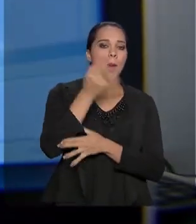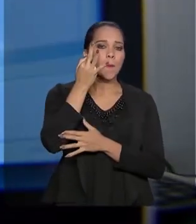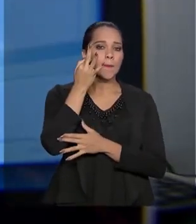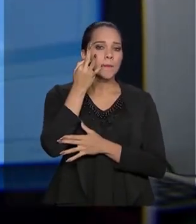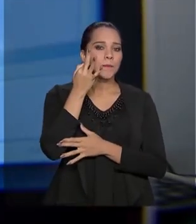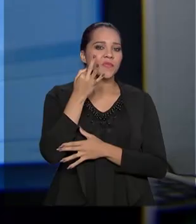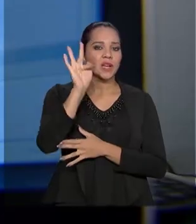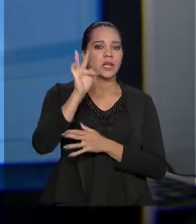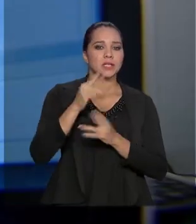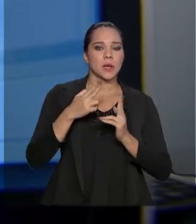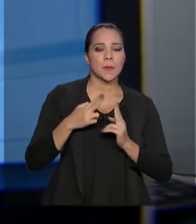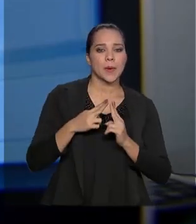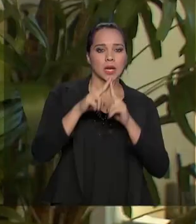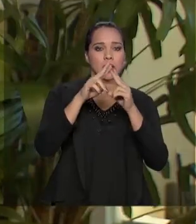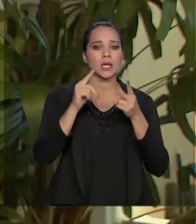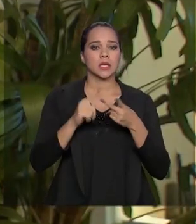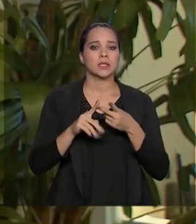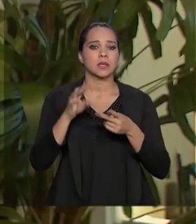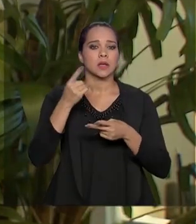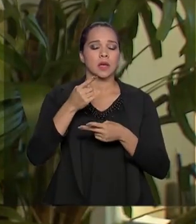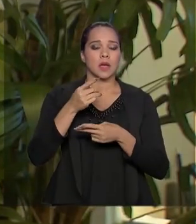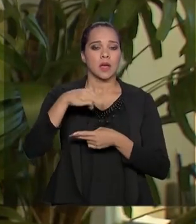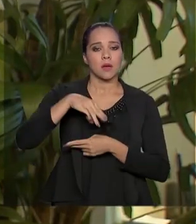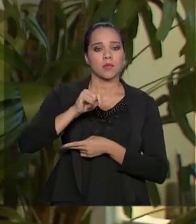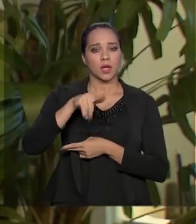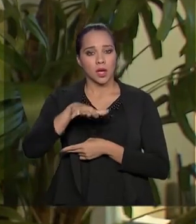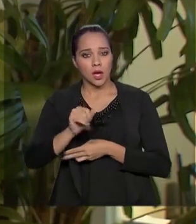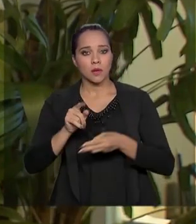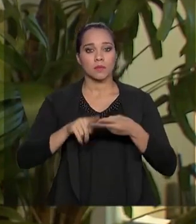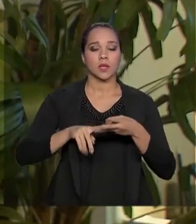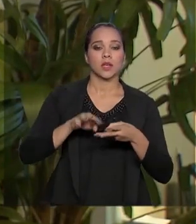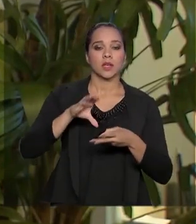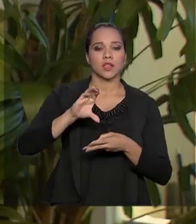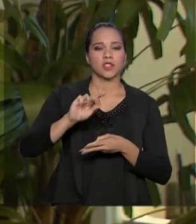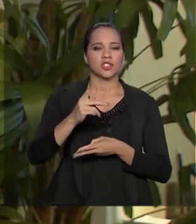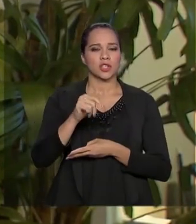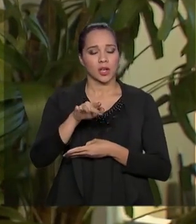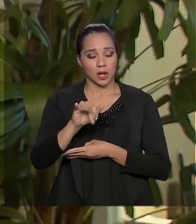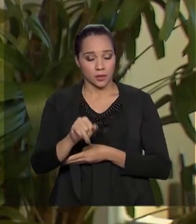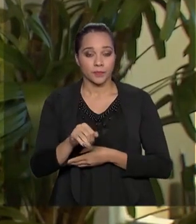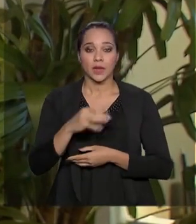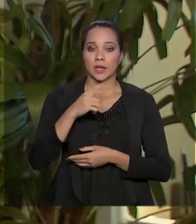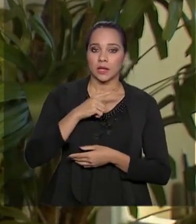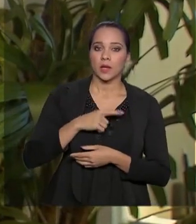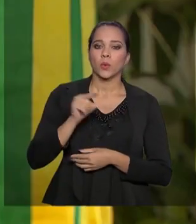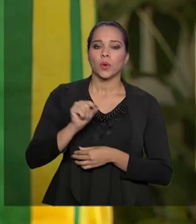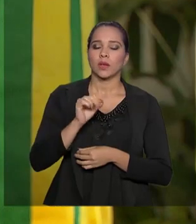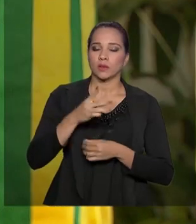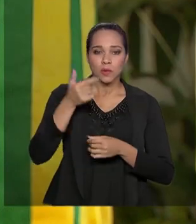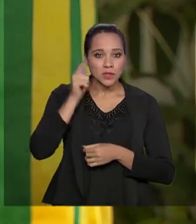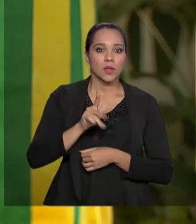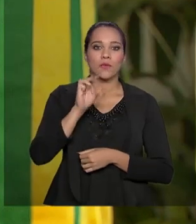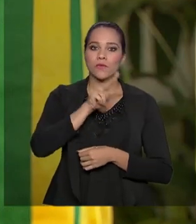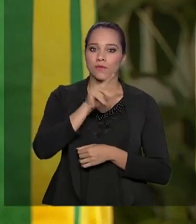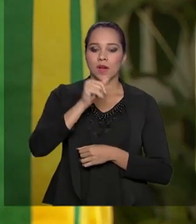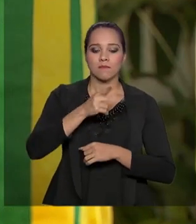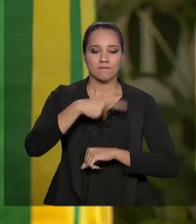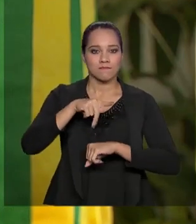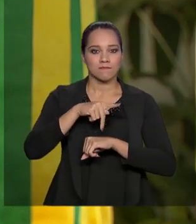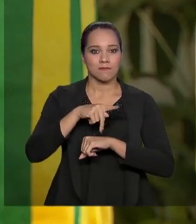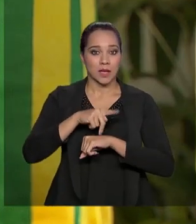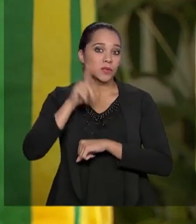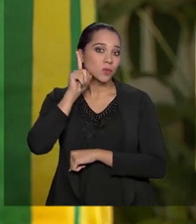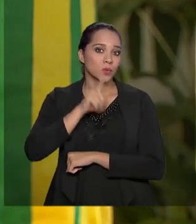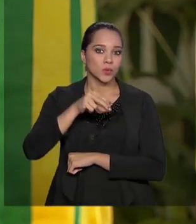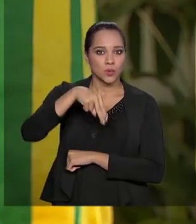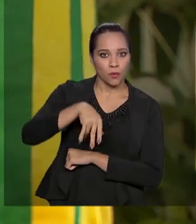Berlim, Miami e Xangai. As próximas selecionadas vão ganhar o mercado de Nova York. São 20 empresas que